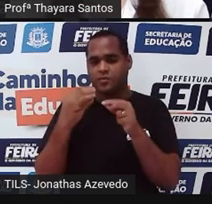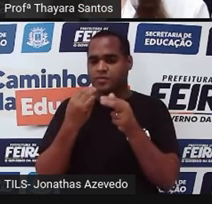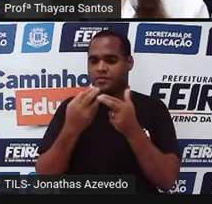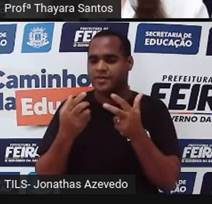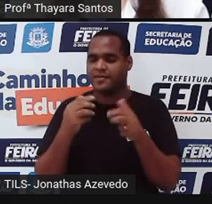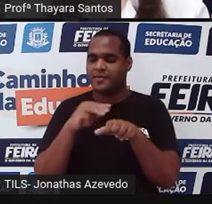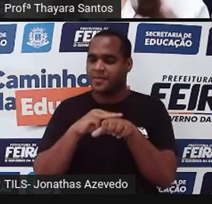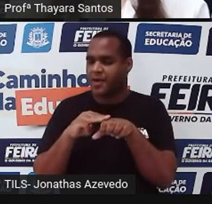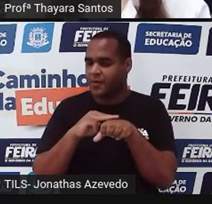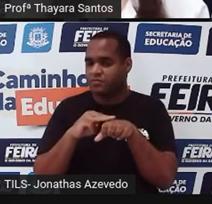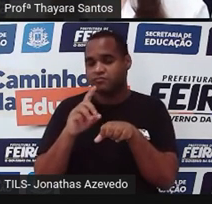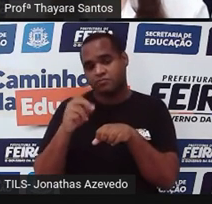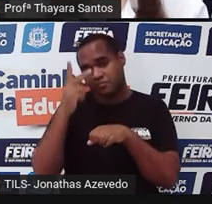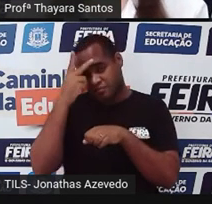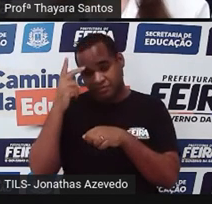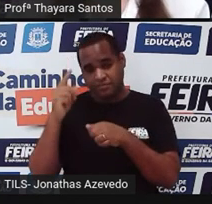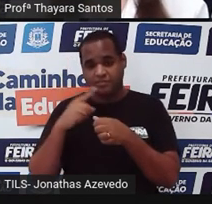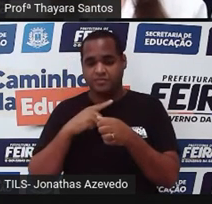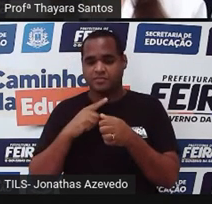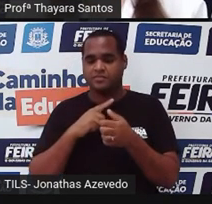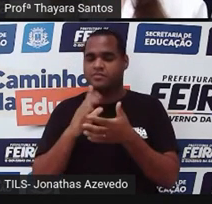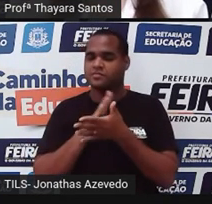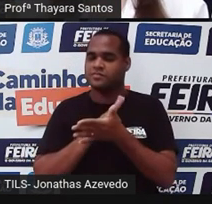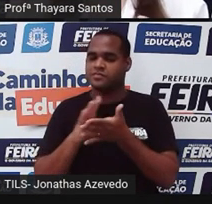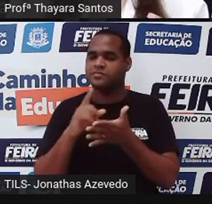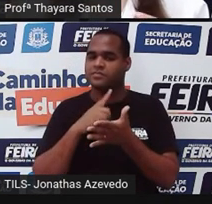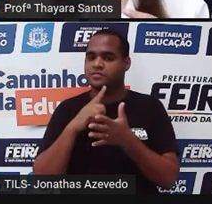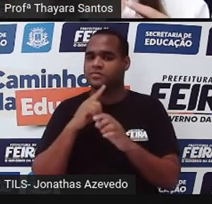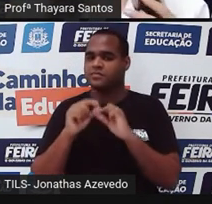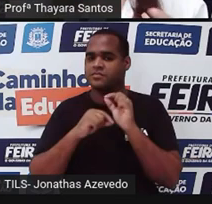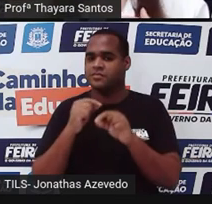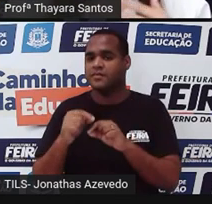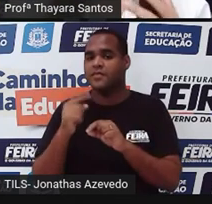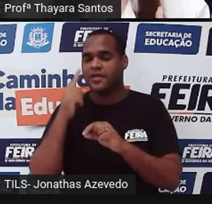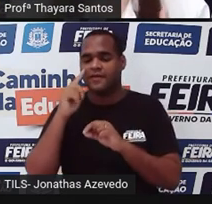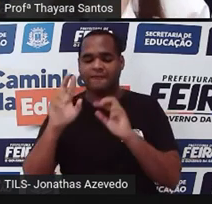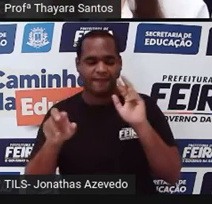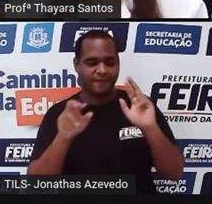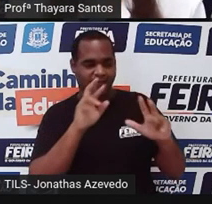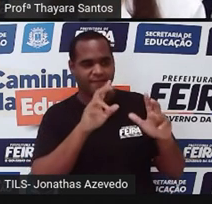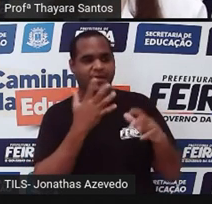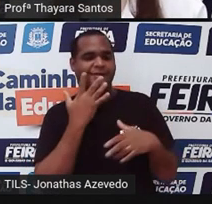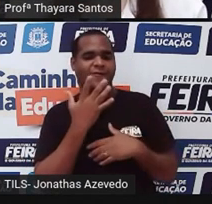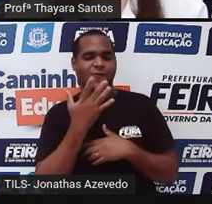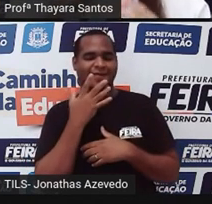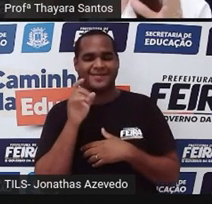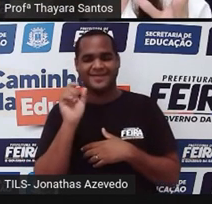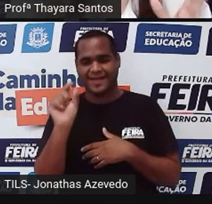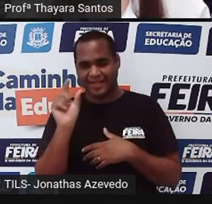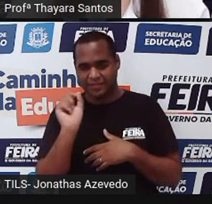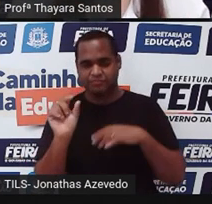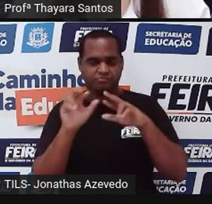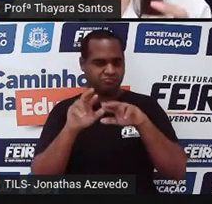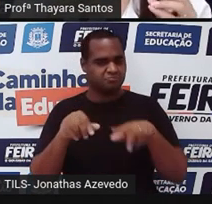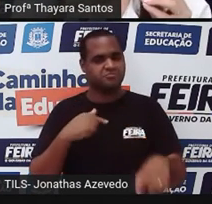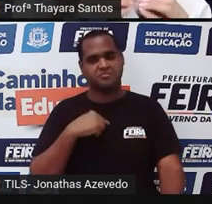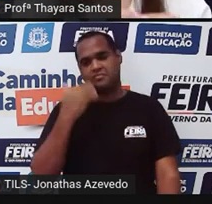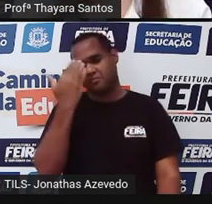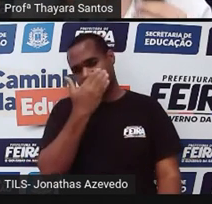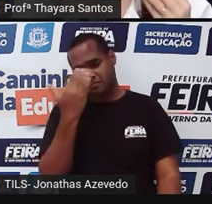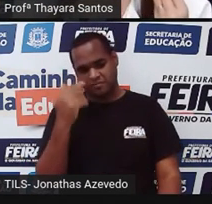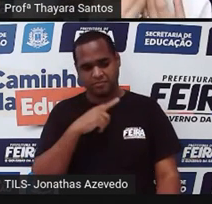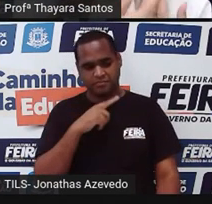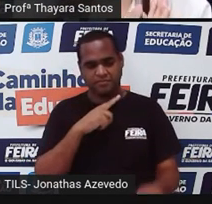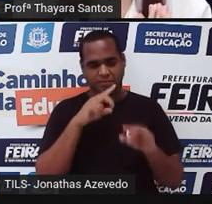E tem as pessoas que também não conseguem identificar a diversidade de cores azuis. Então, tudo isso são